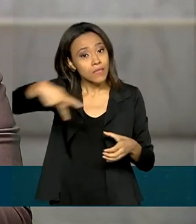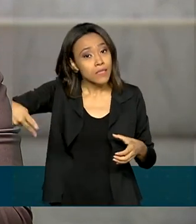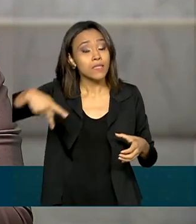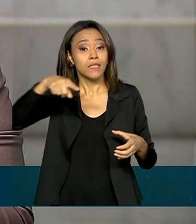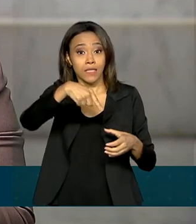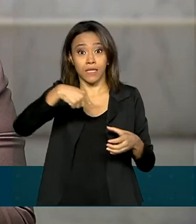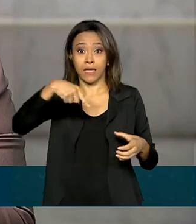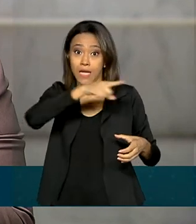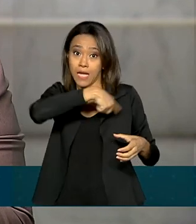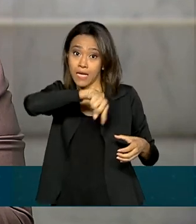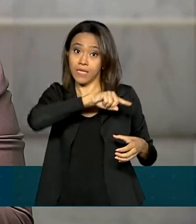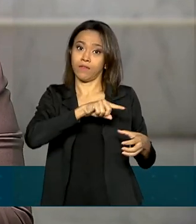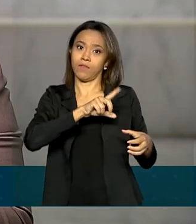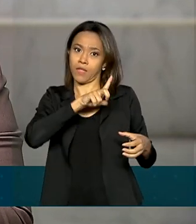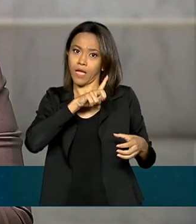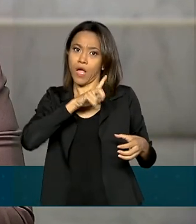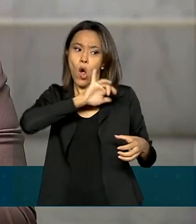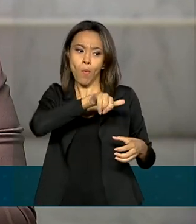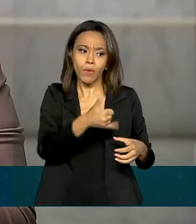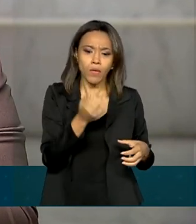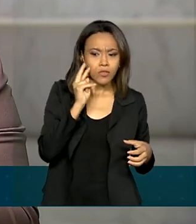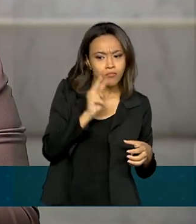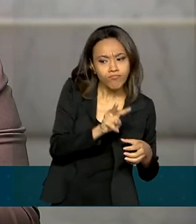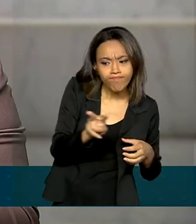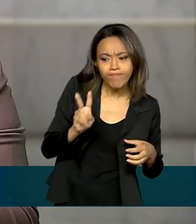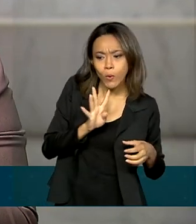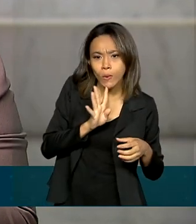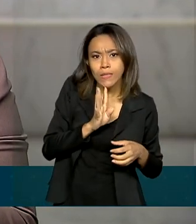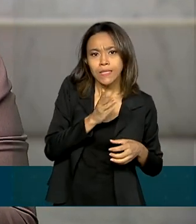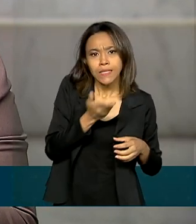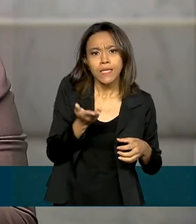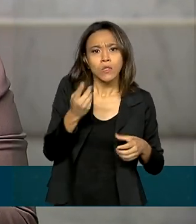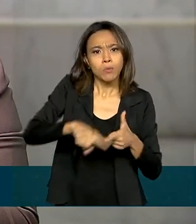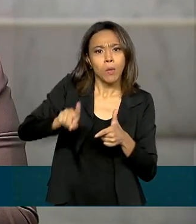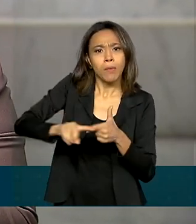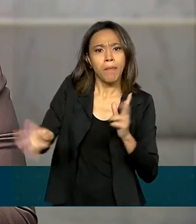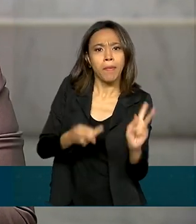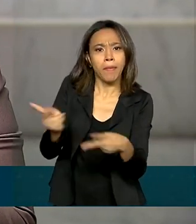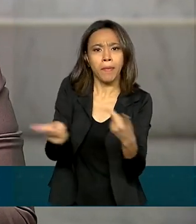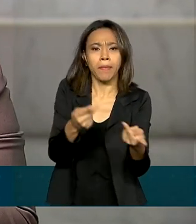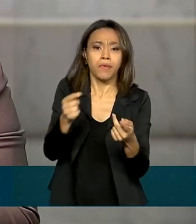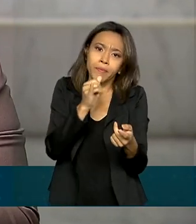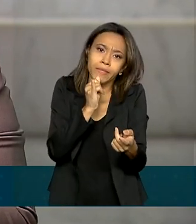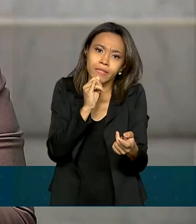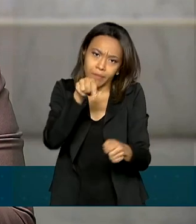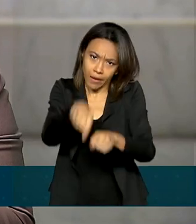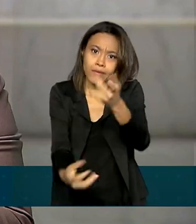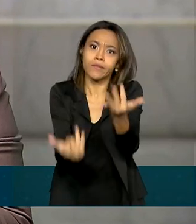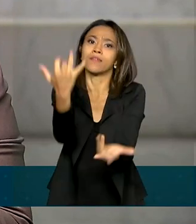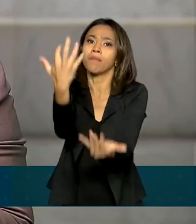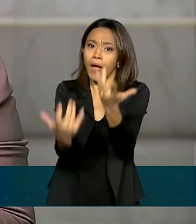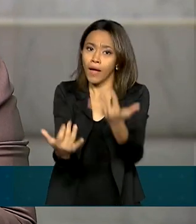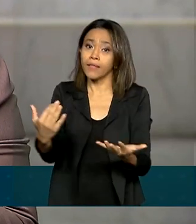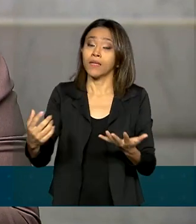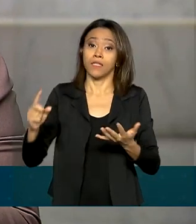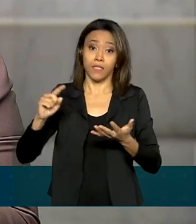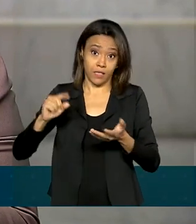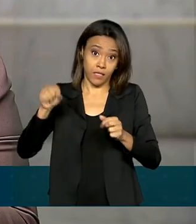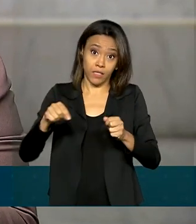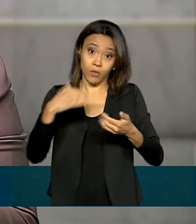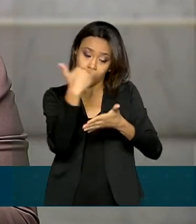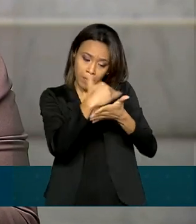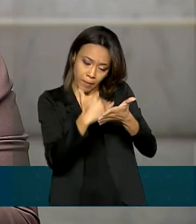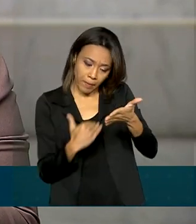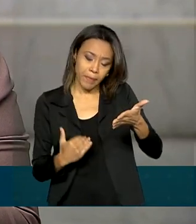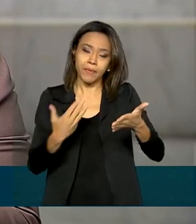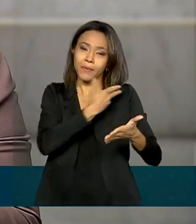os embaixadores vão ter a oportunidade de conhecer os problemas enfrentados pela região, como as queimadas e as ações do governo federal para